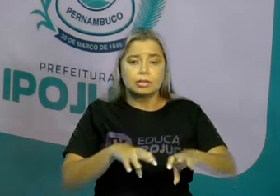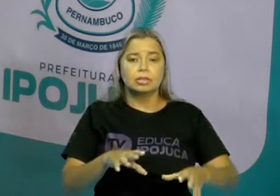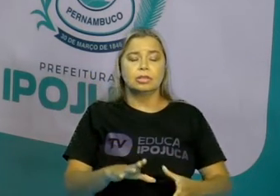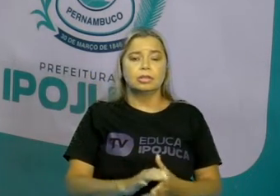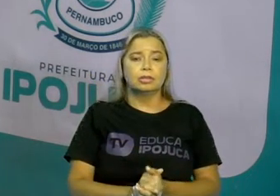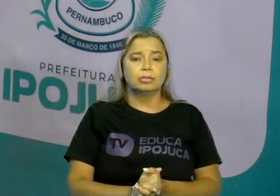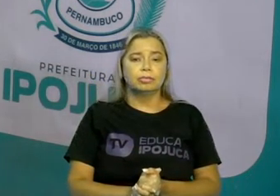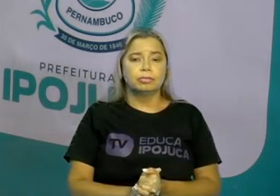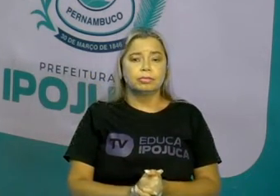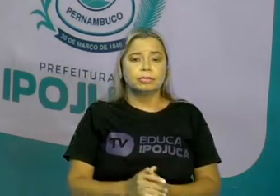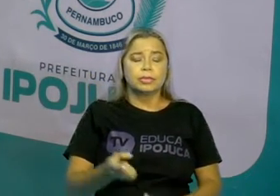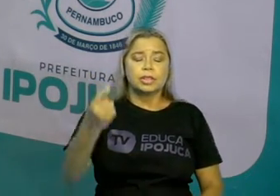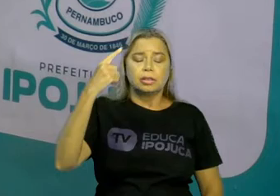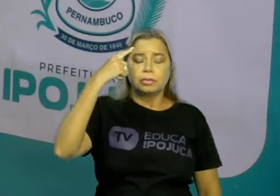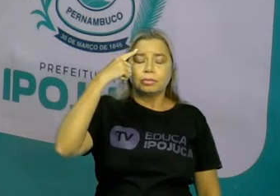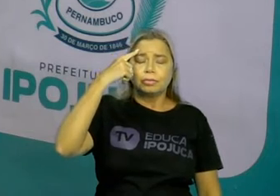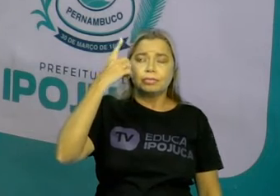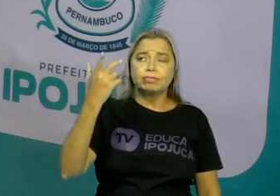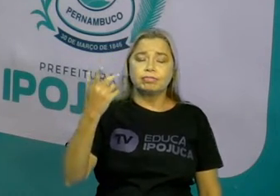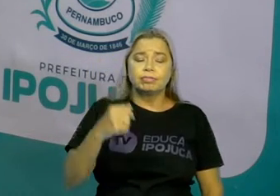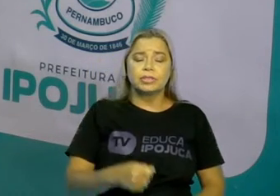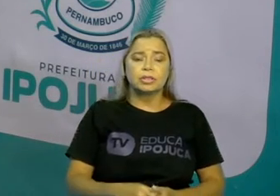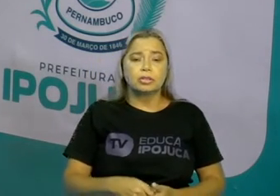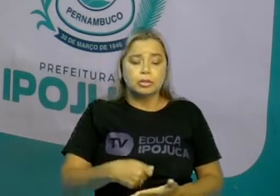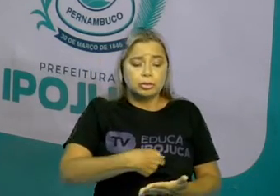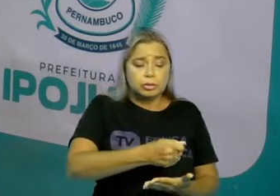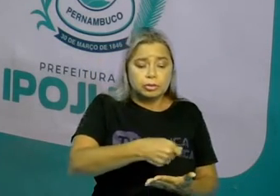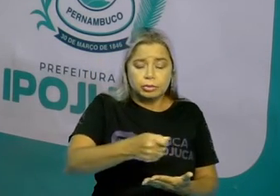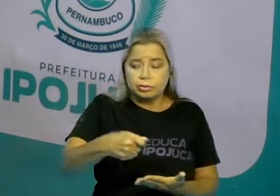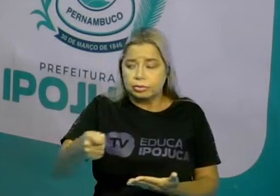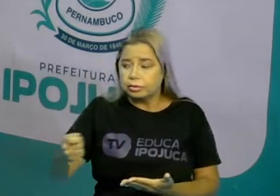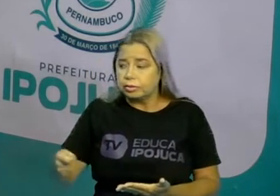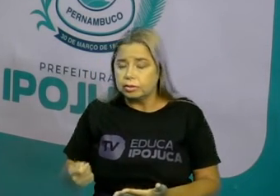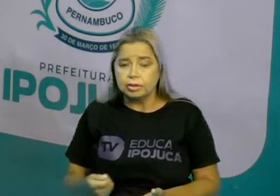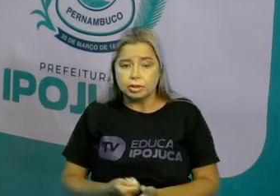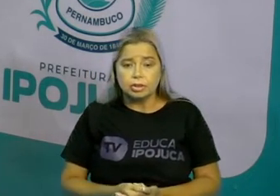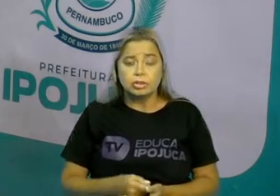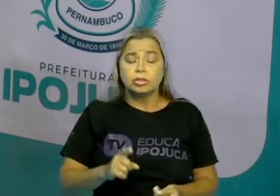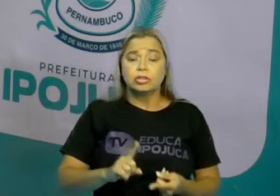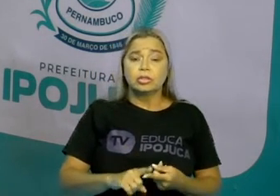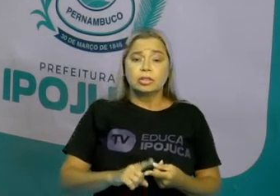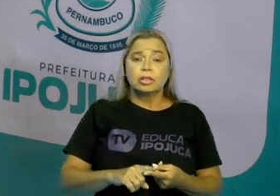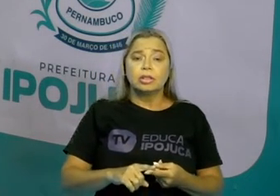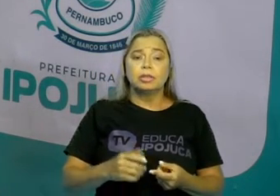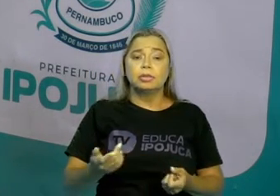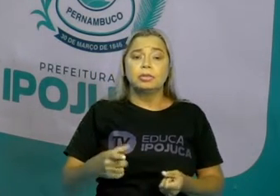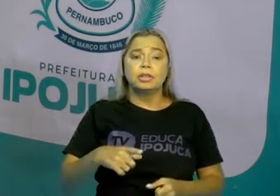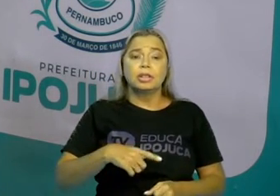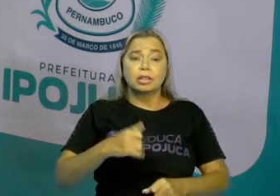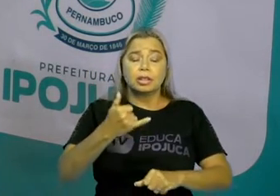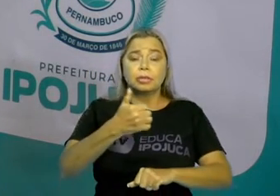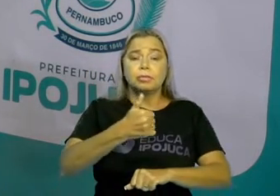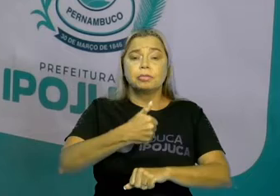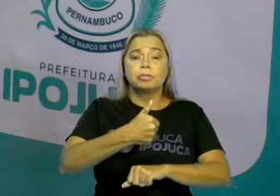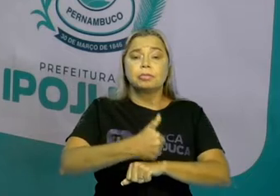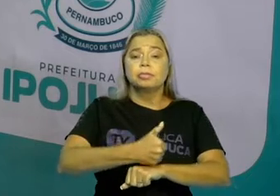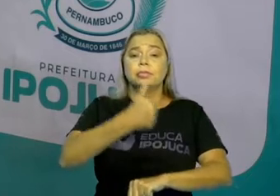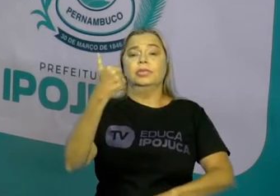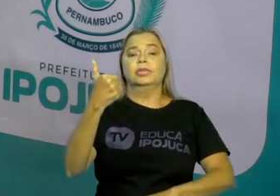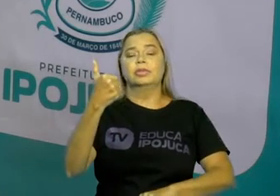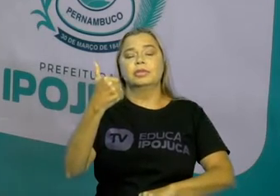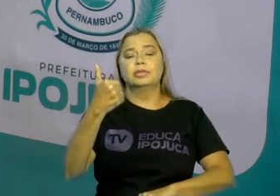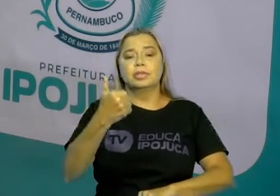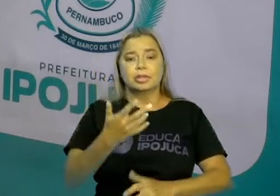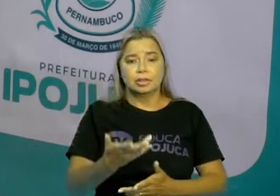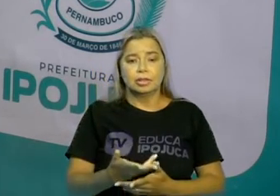Vamos pensar também que o folheto, ele pode ser também ofertas de promoções, de produtos. Portanto, ele vai